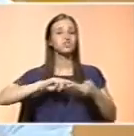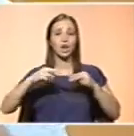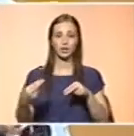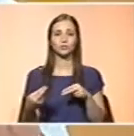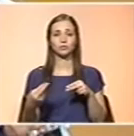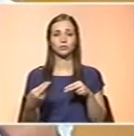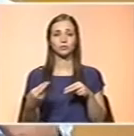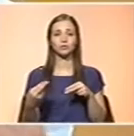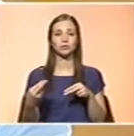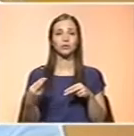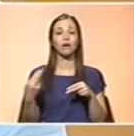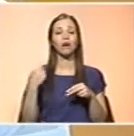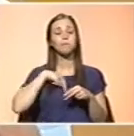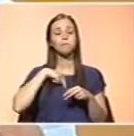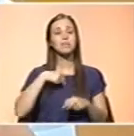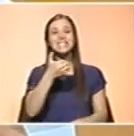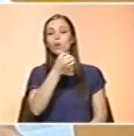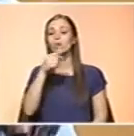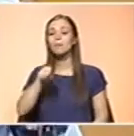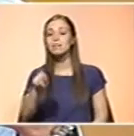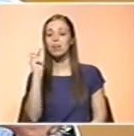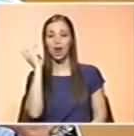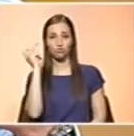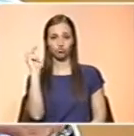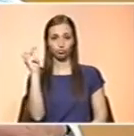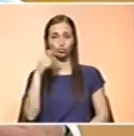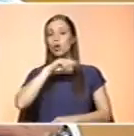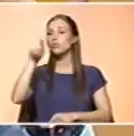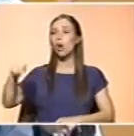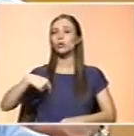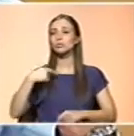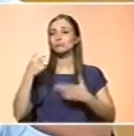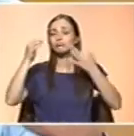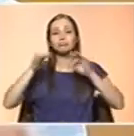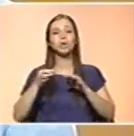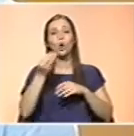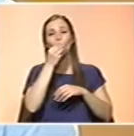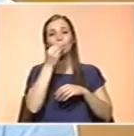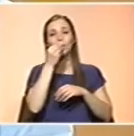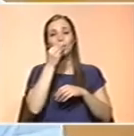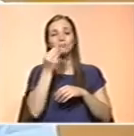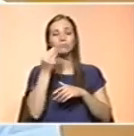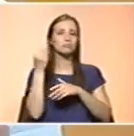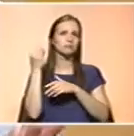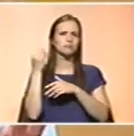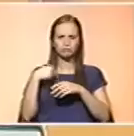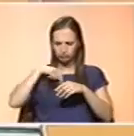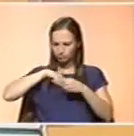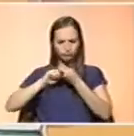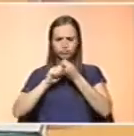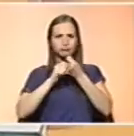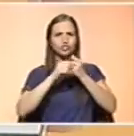têm 50 mil anos. Nós estamos preparados para comer aquilo que se comia porventura nessa altura. Não nos fomos atualizando? Não nos fomos